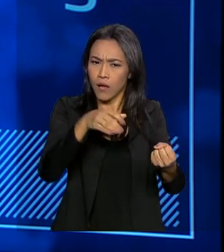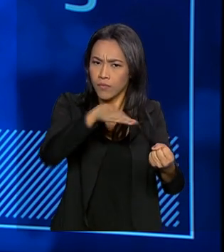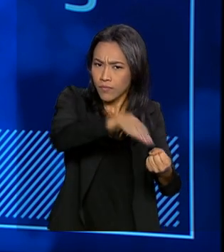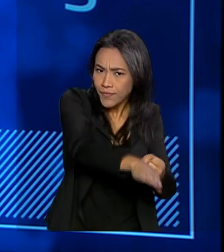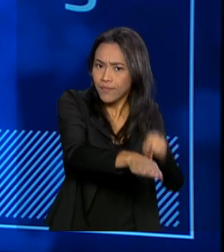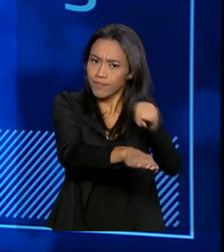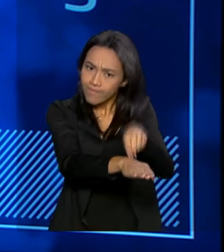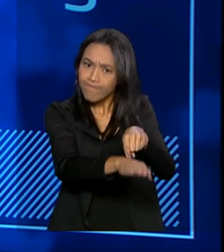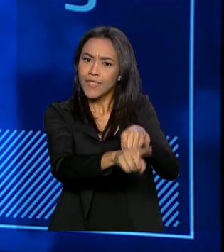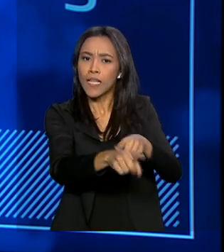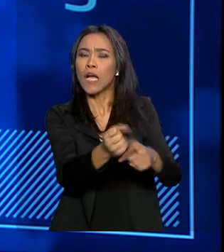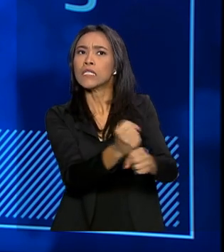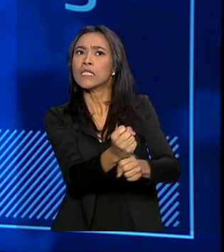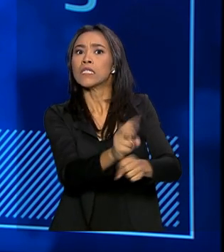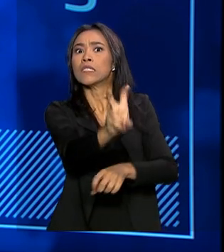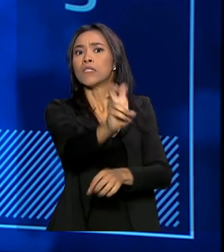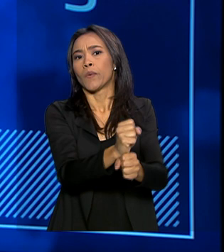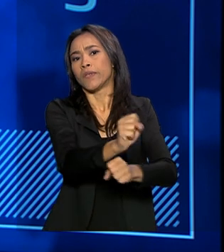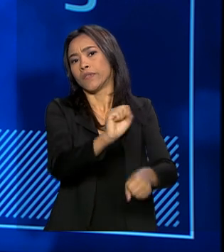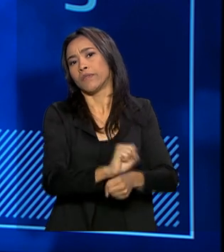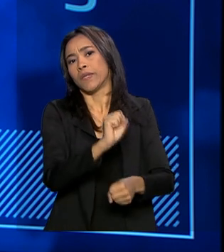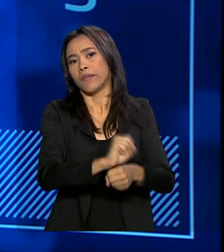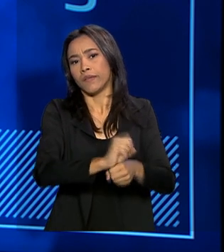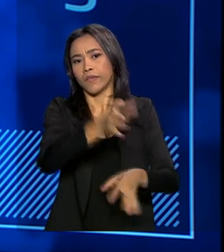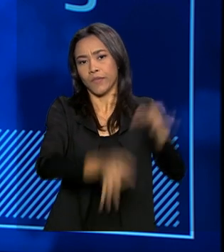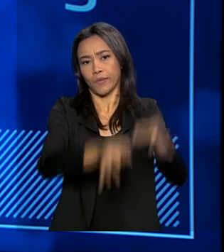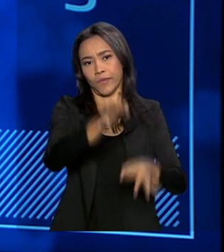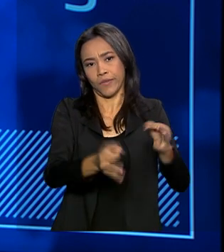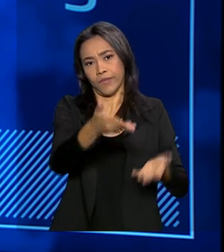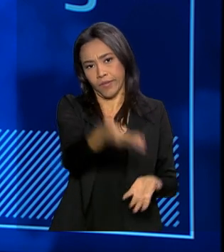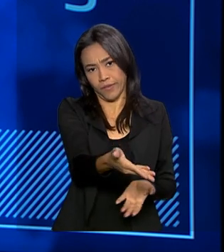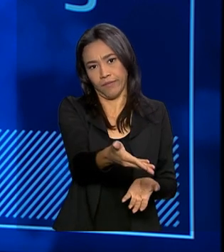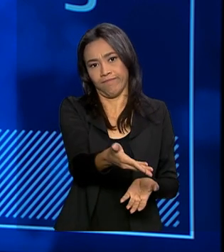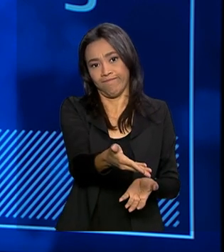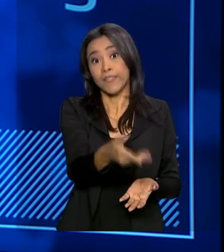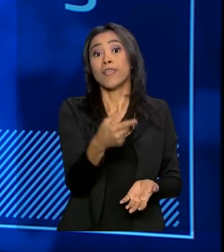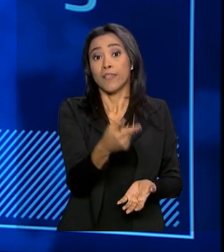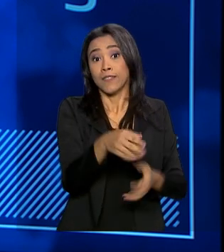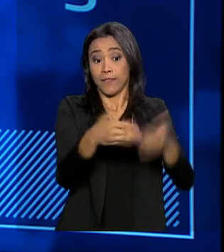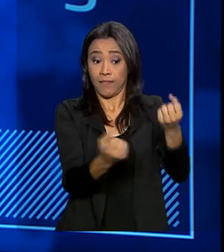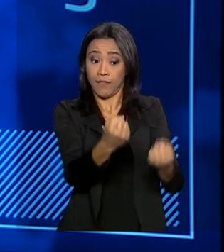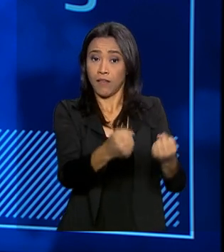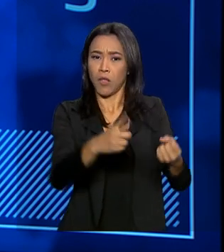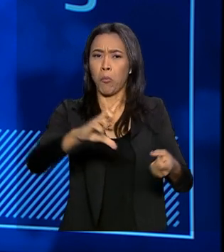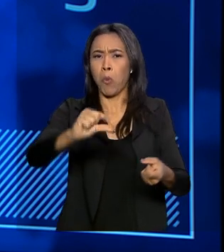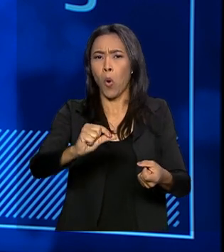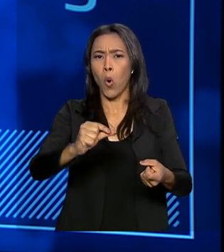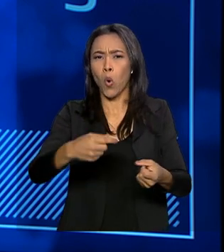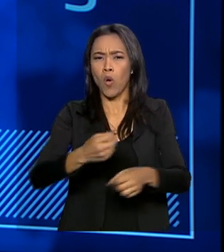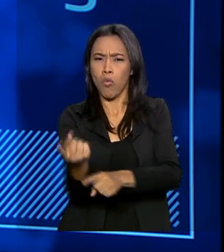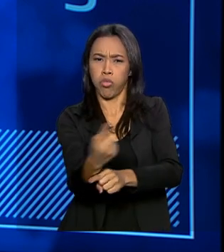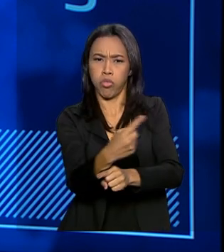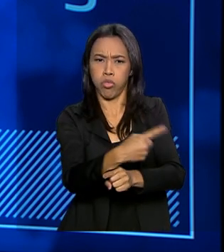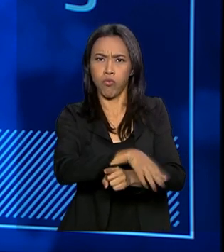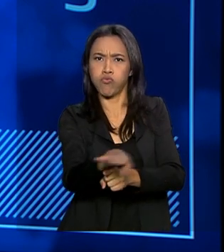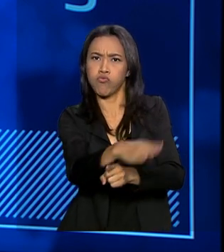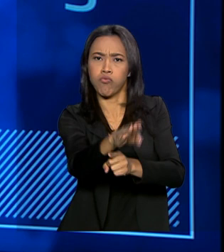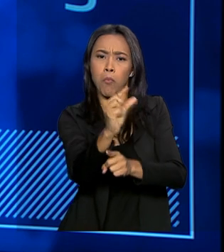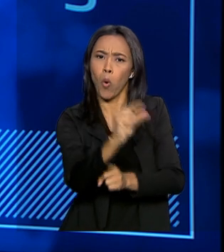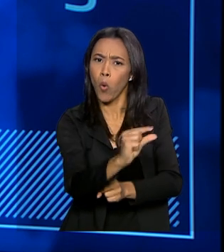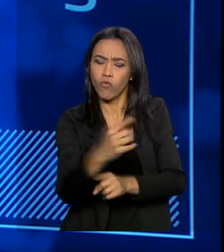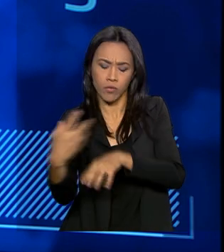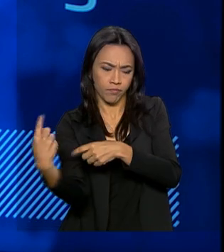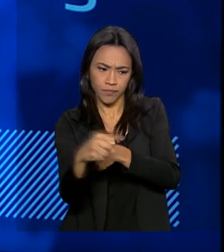que é o Porsche Cayenne, que está lá há 5 anos, aguardando o trânsito em julgado. Esse bem-estar, com pouca quilometragem, é bem que foi aprendido logo